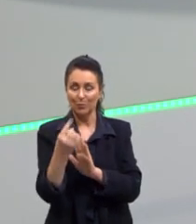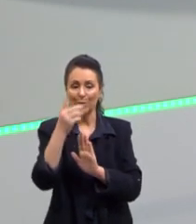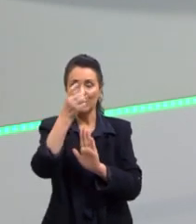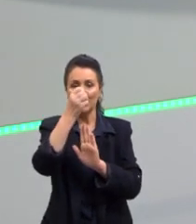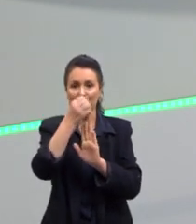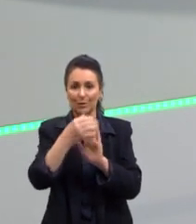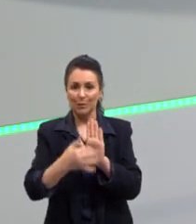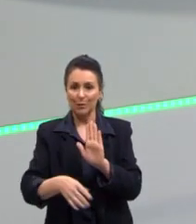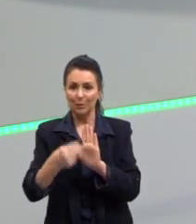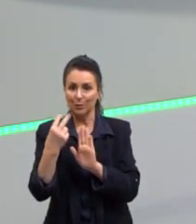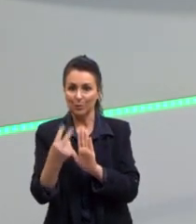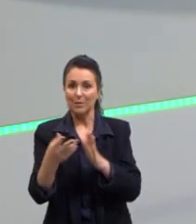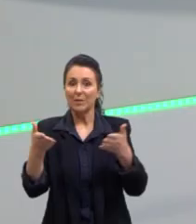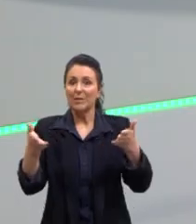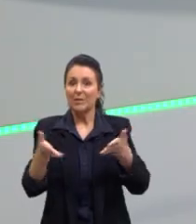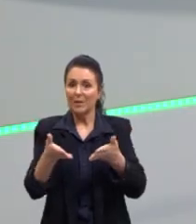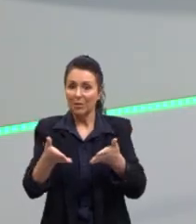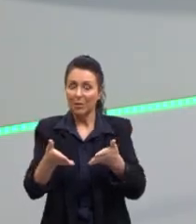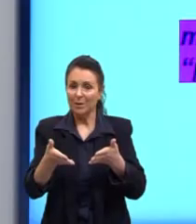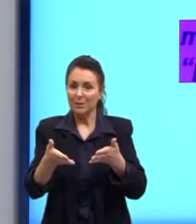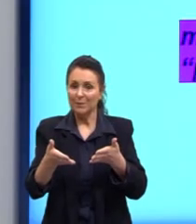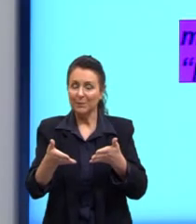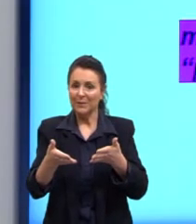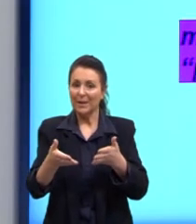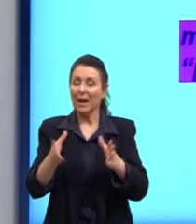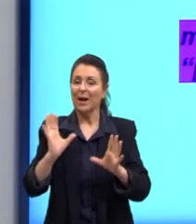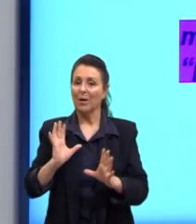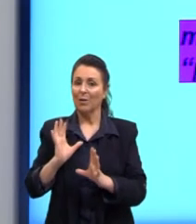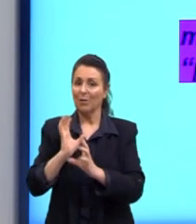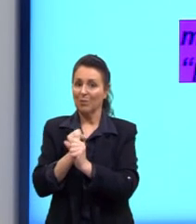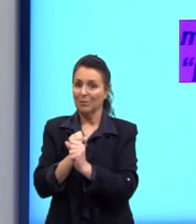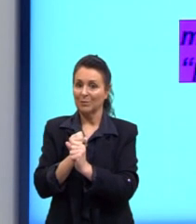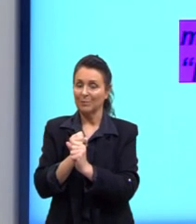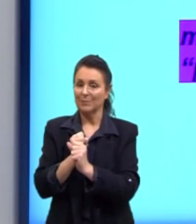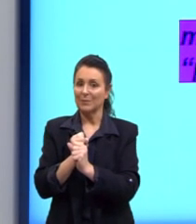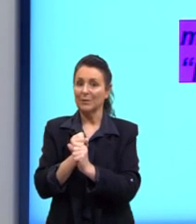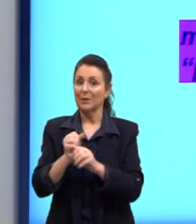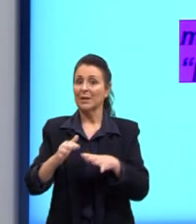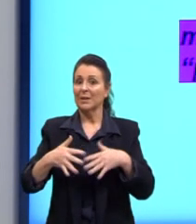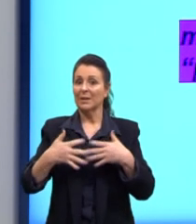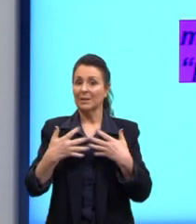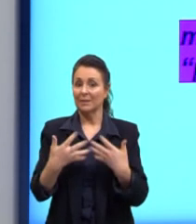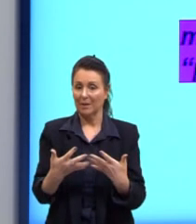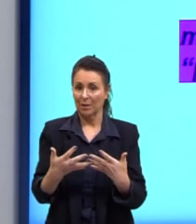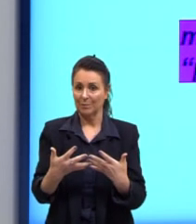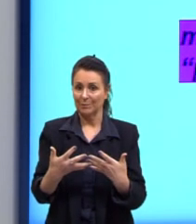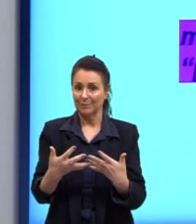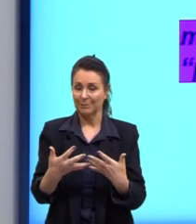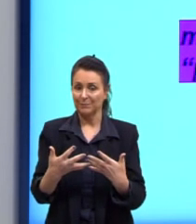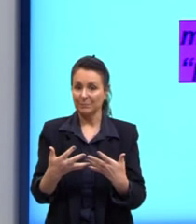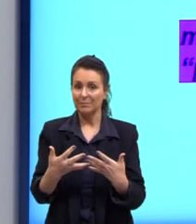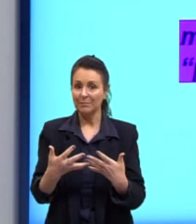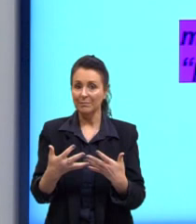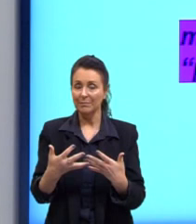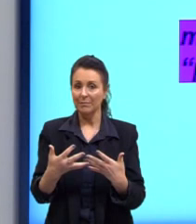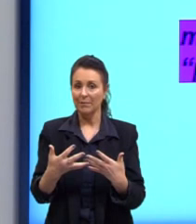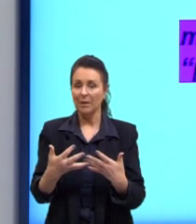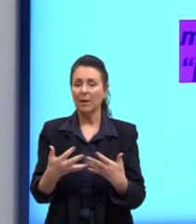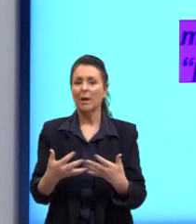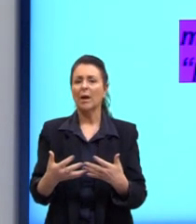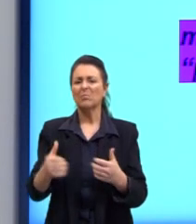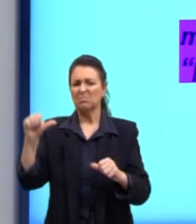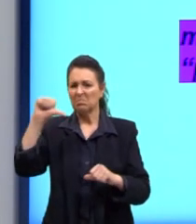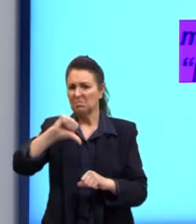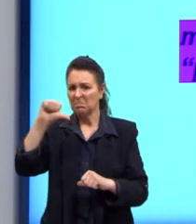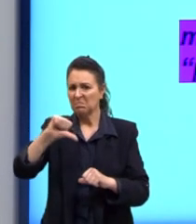2, e agora, a gente vai ver na conclusão. Portanto, conclui-se que a precária